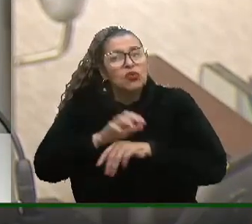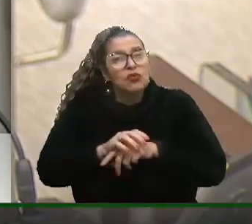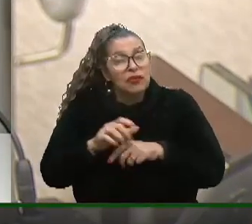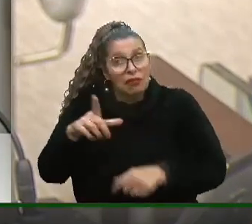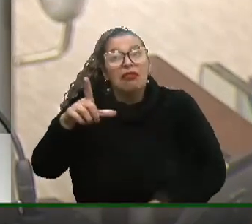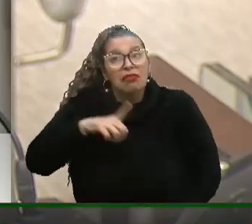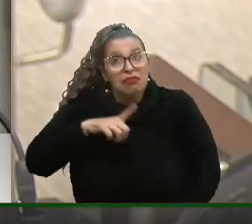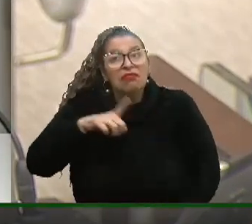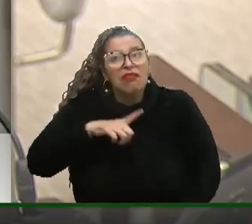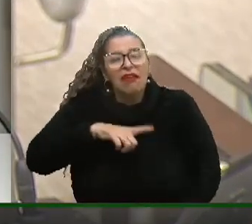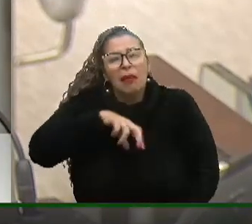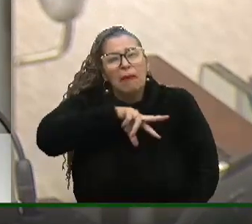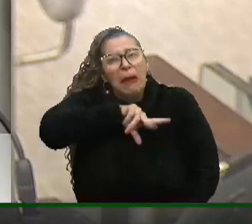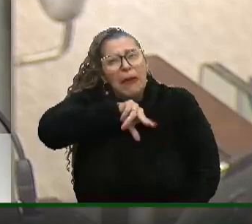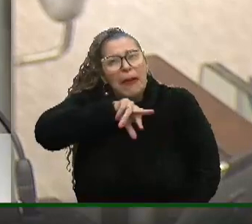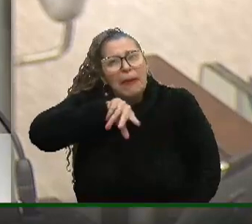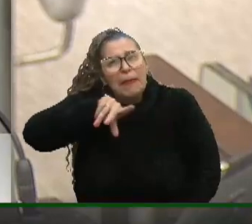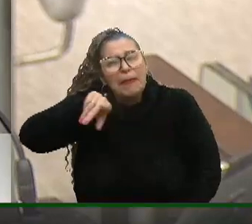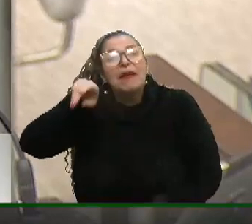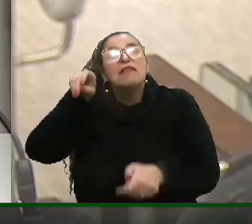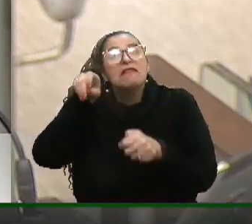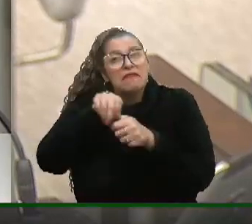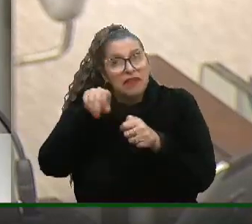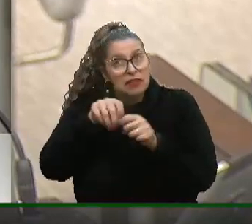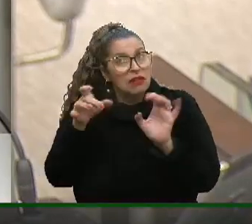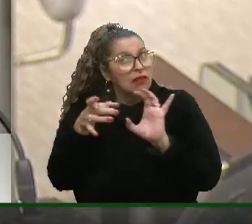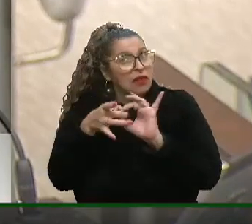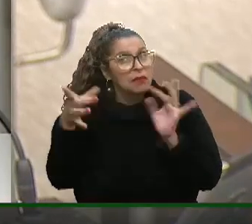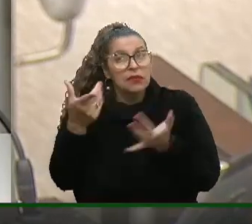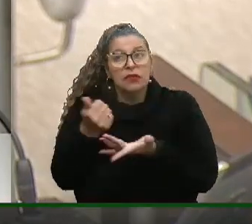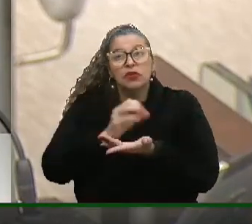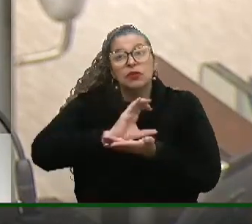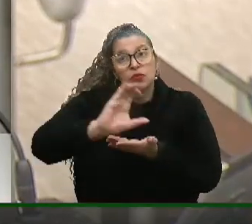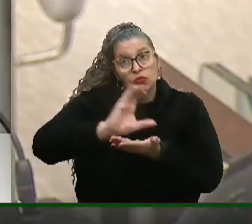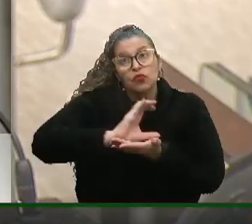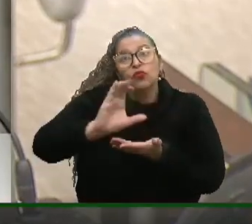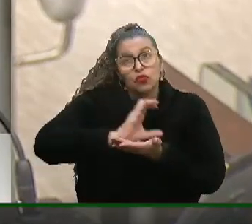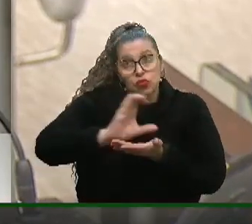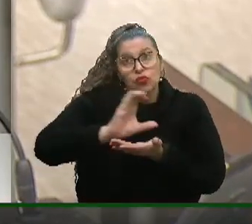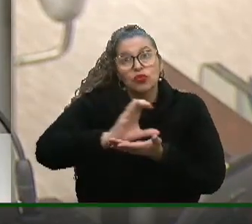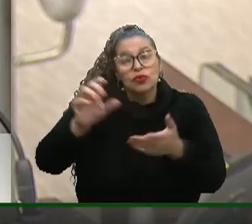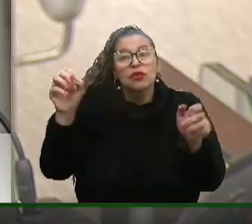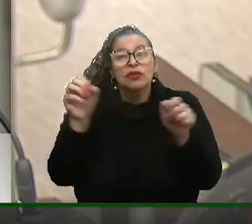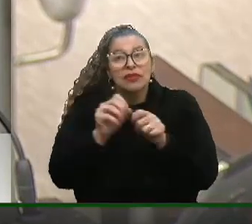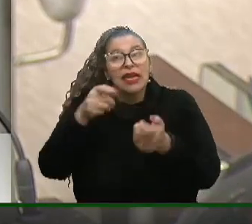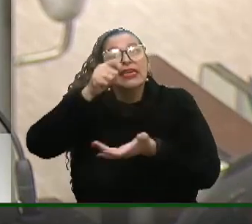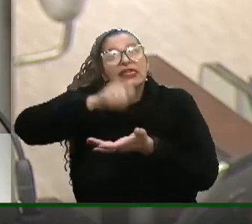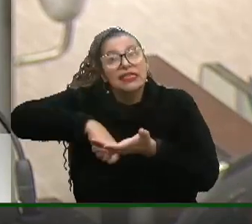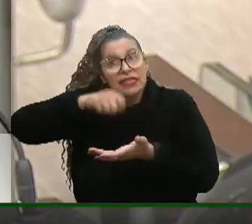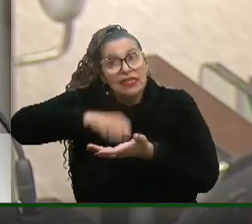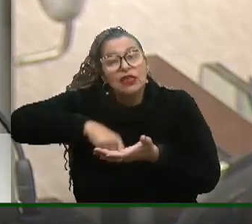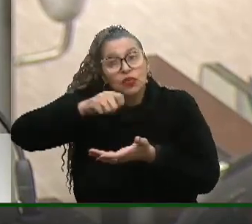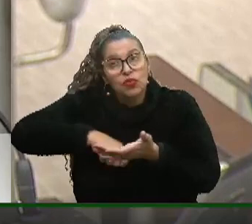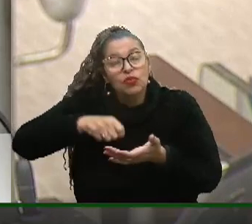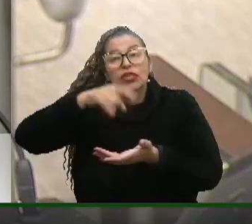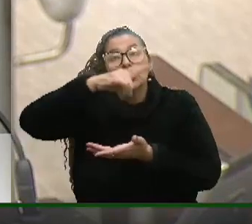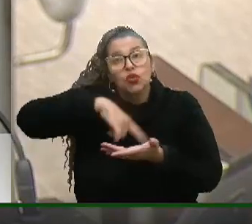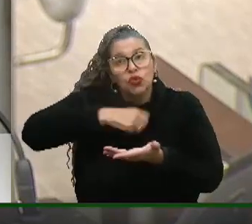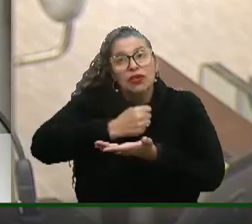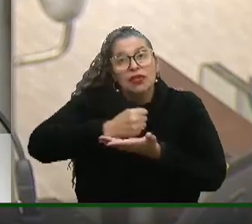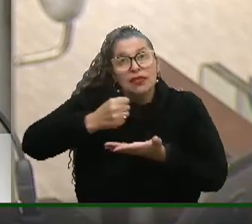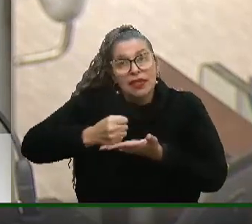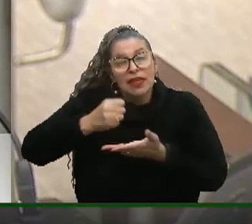tem uma série de ações com liberações de recursos do Fundopem, assinatura do contrato com o Grupo Erval, R